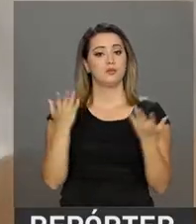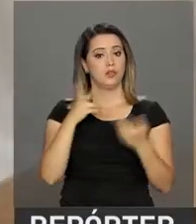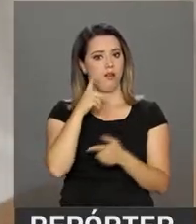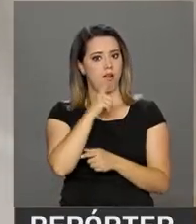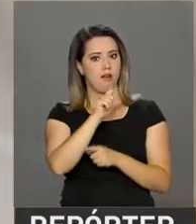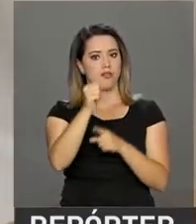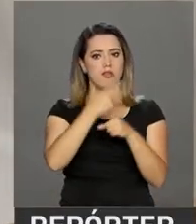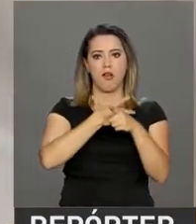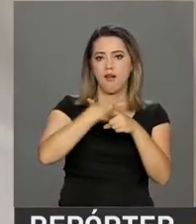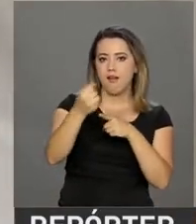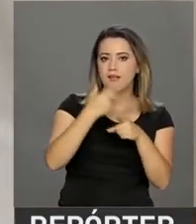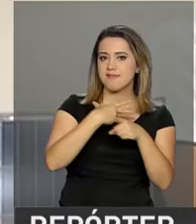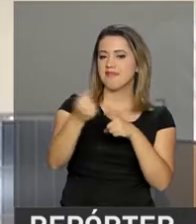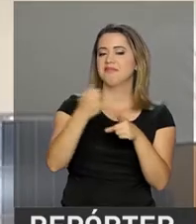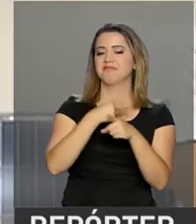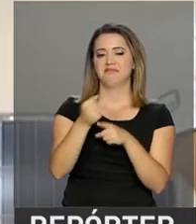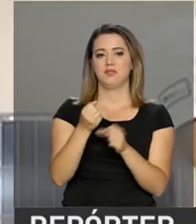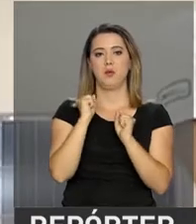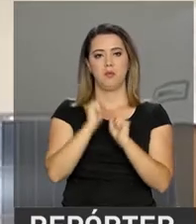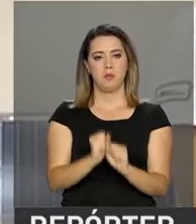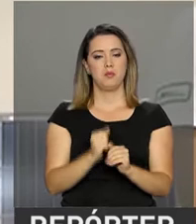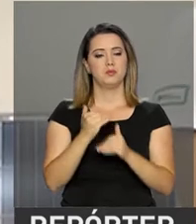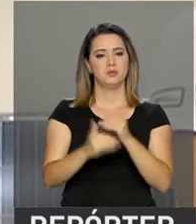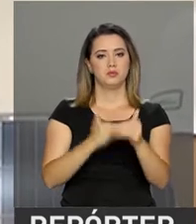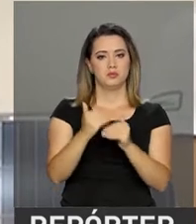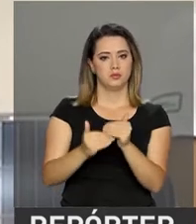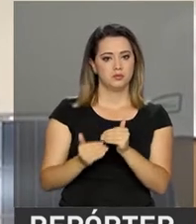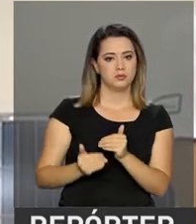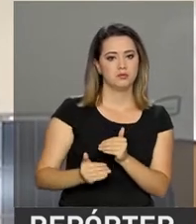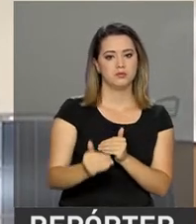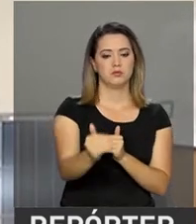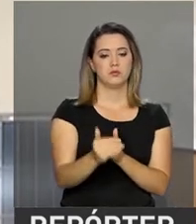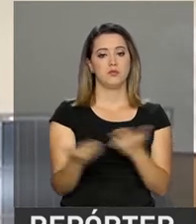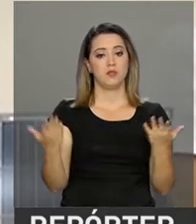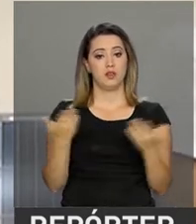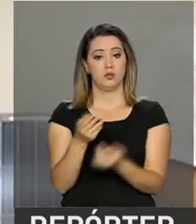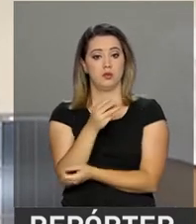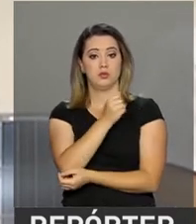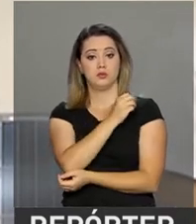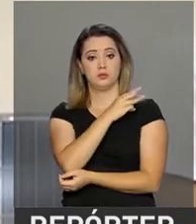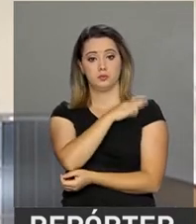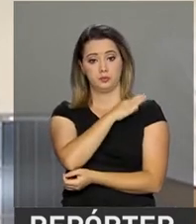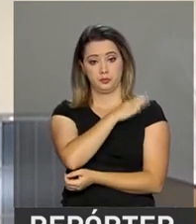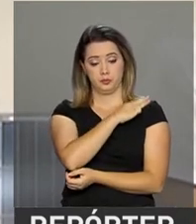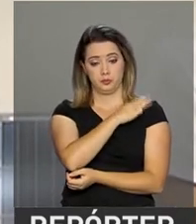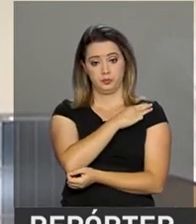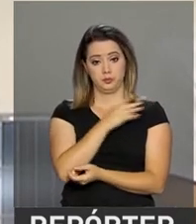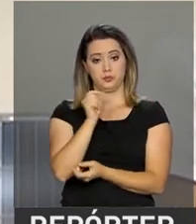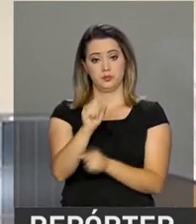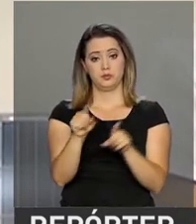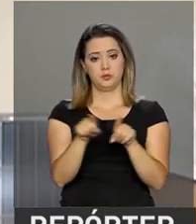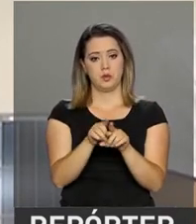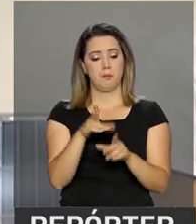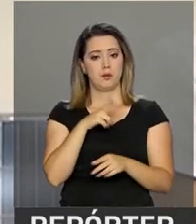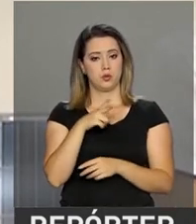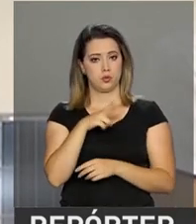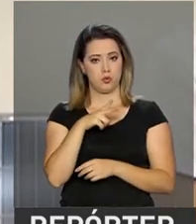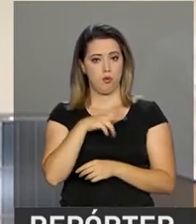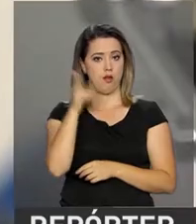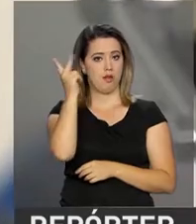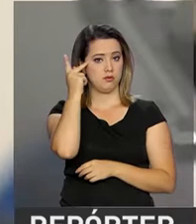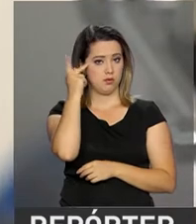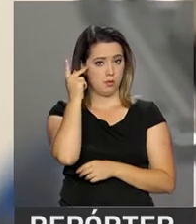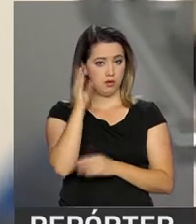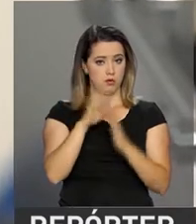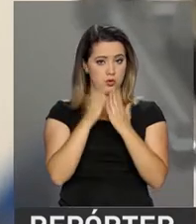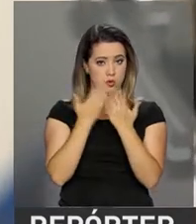vitória deu a ela a oportunidade de ir ainda mais longe. A aluna do terceiro ano do ensino médio de um colégio privado de Guarulhos, na Grande